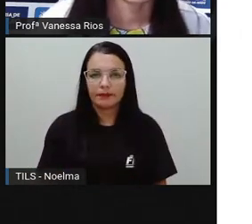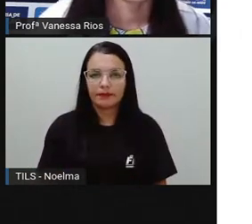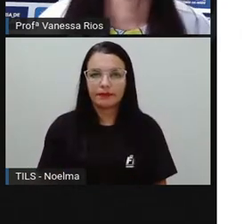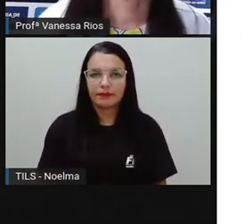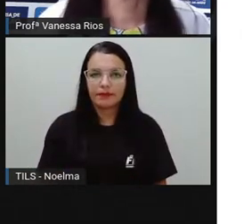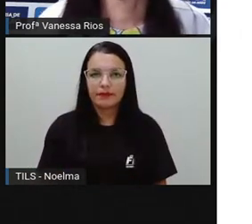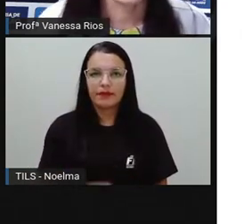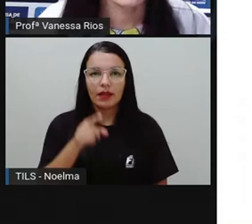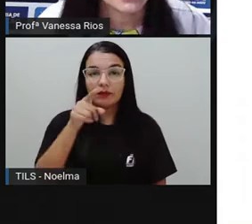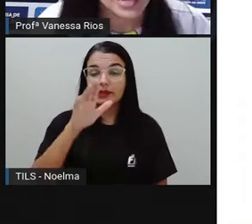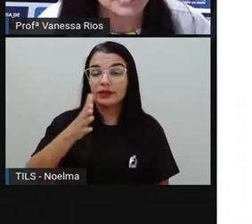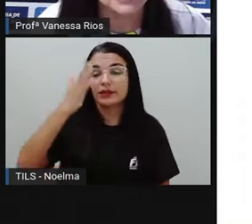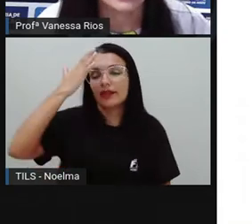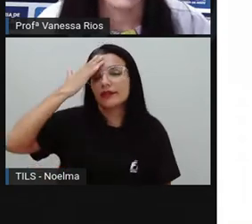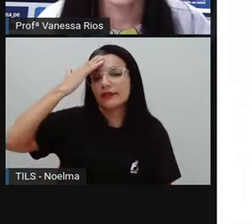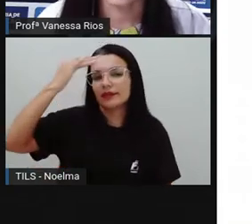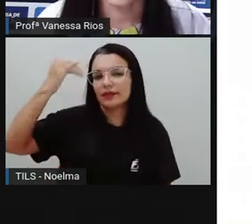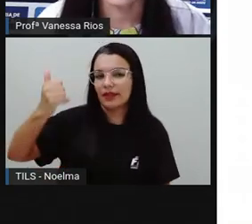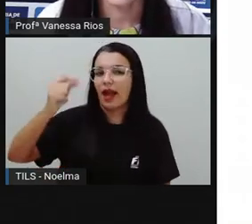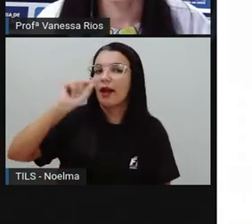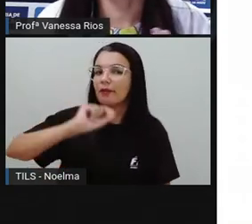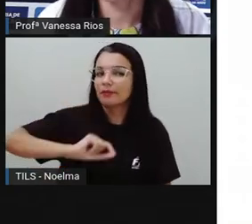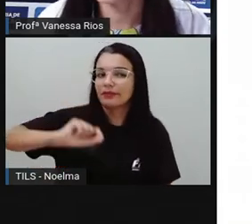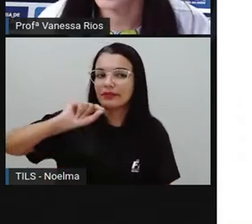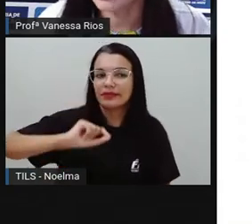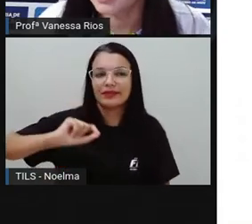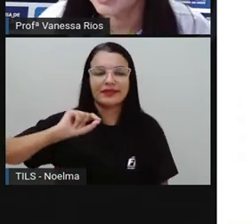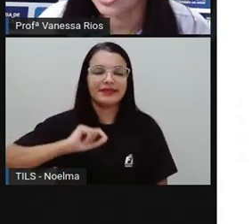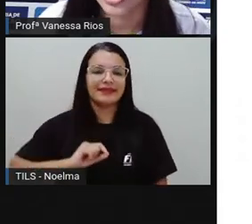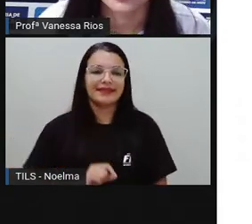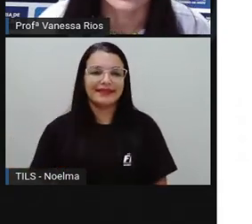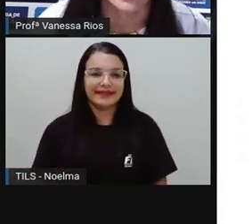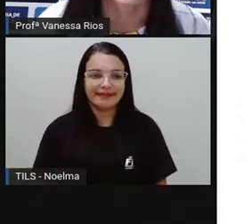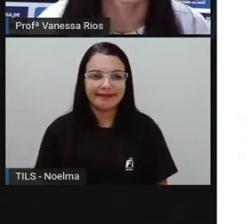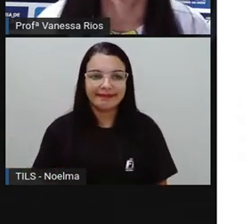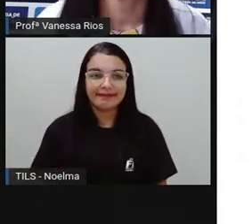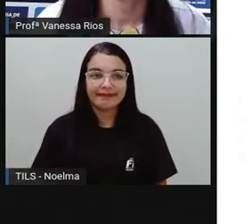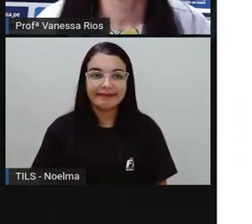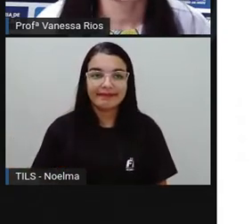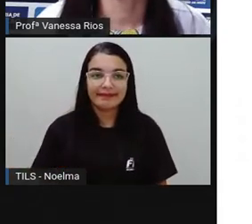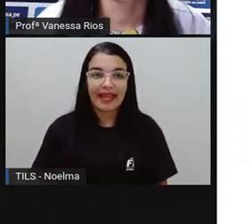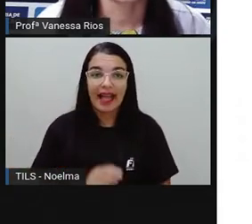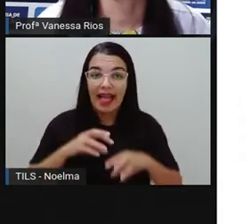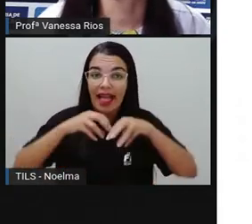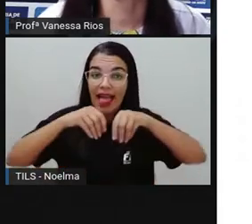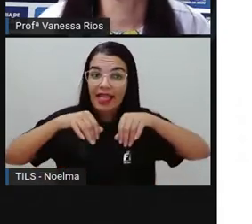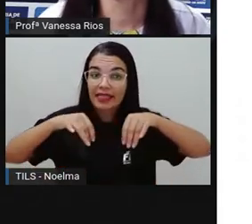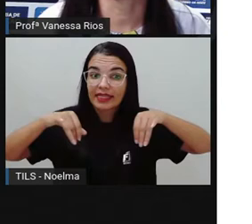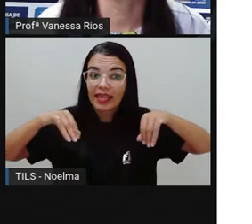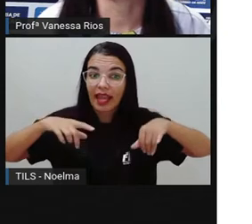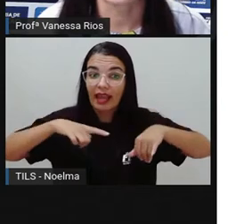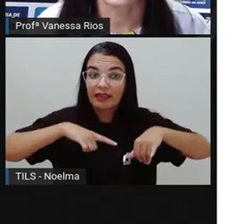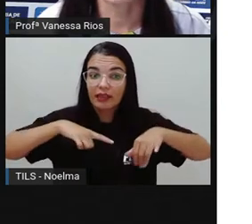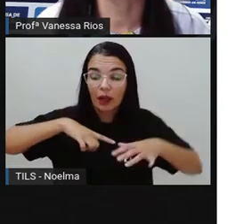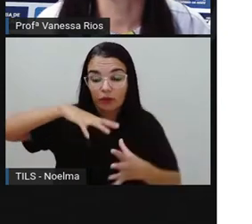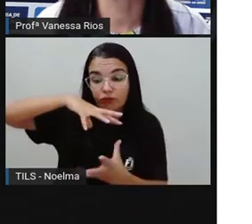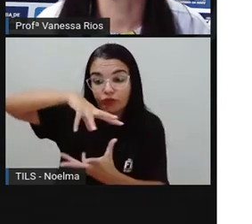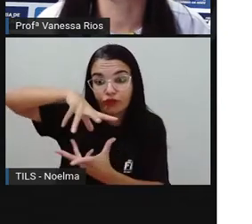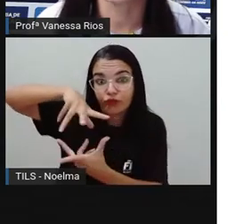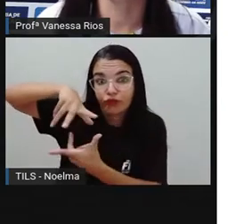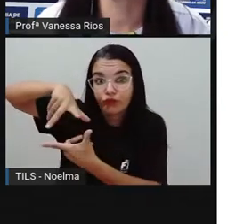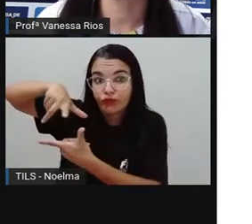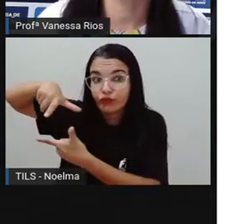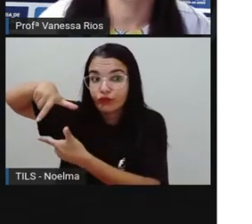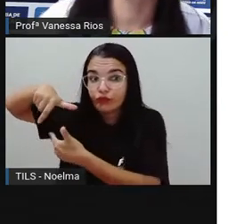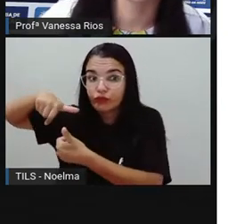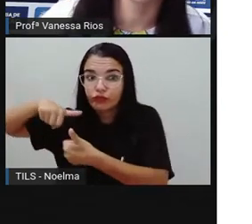E aí a gente já sabe, né? A Pró já sabe, você também já sabe, que a terra é constituída por água em seus